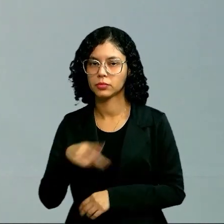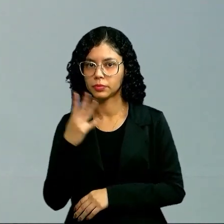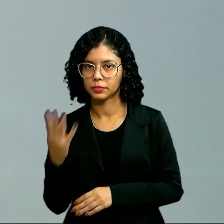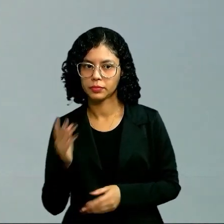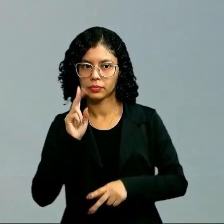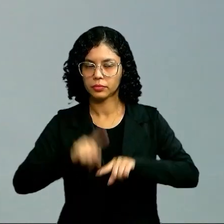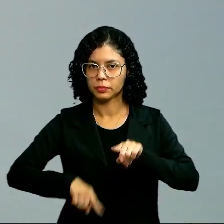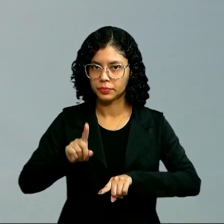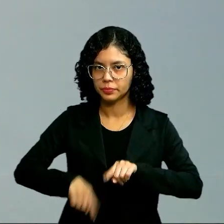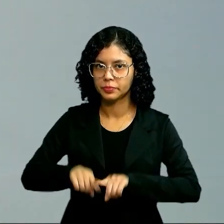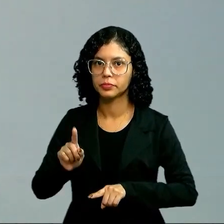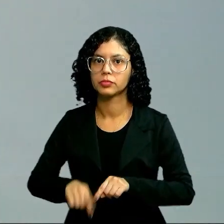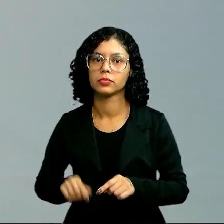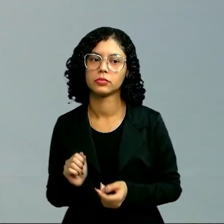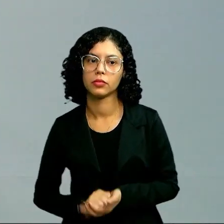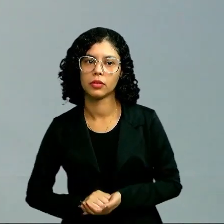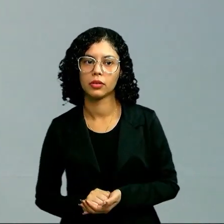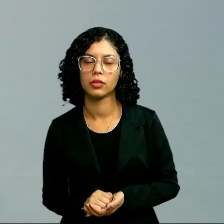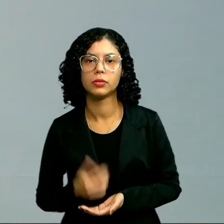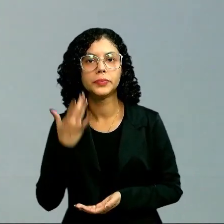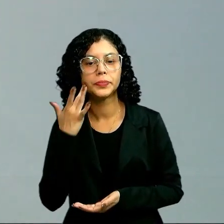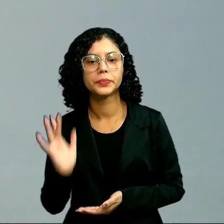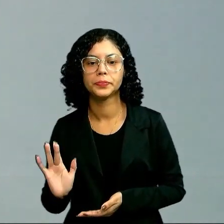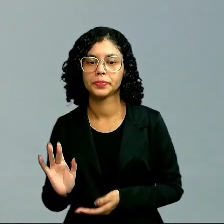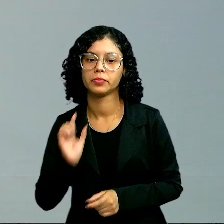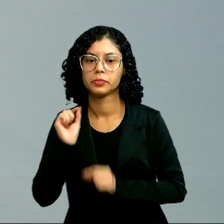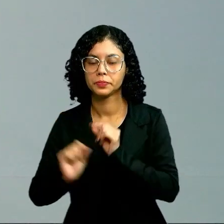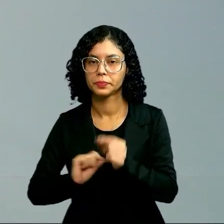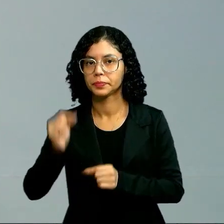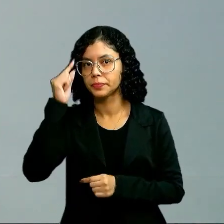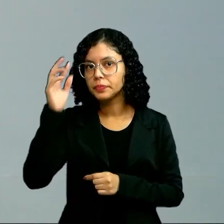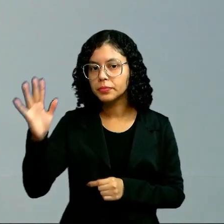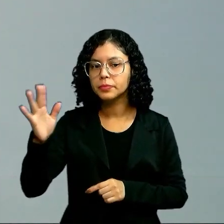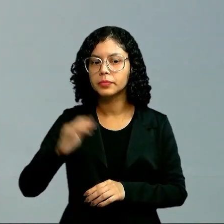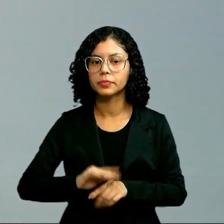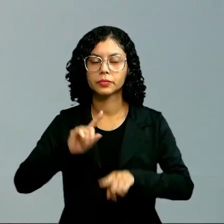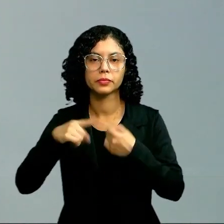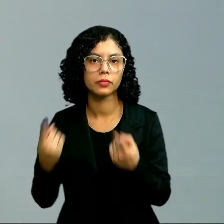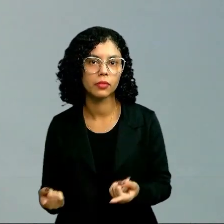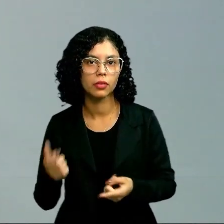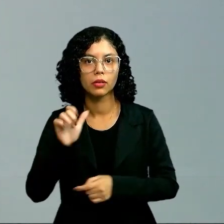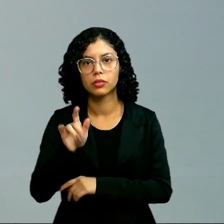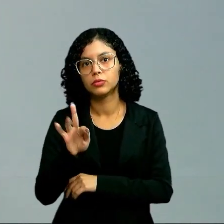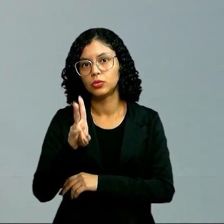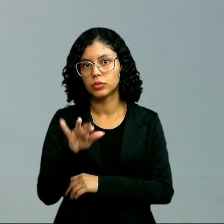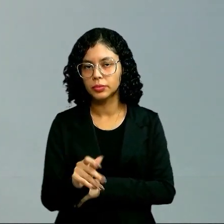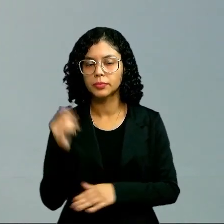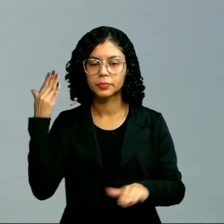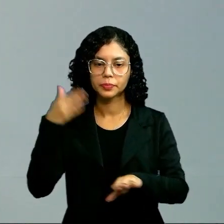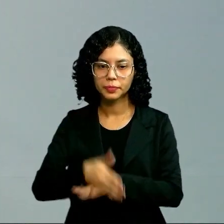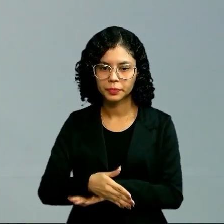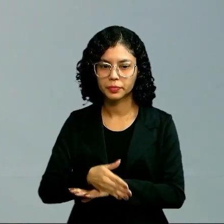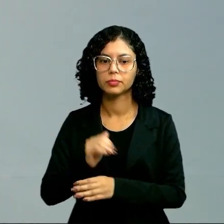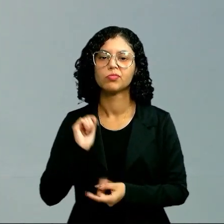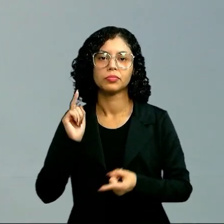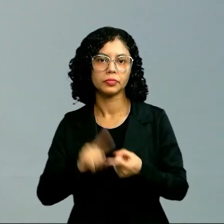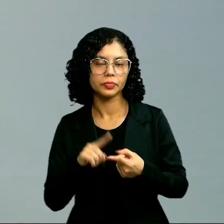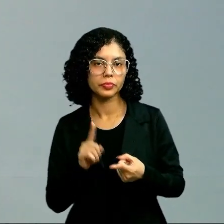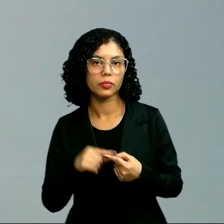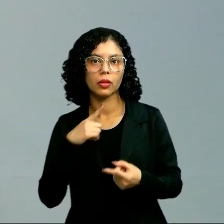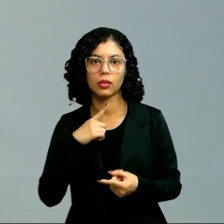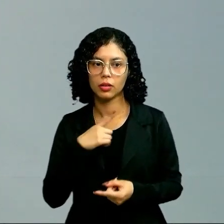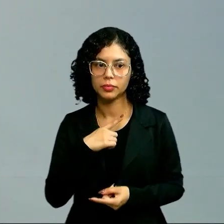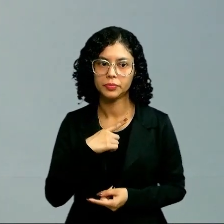material, não sei, o que você vai imaginar. Porém, a álgebra está dentro. Por quê?